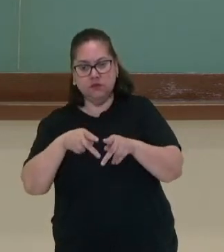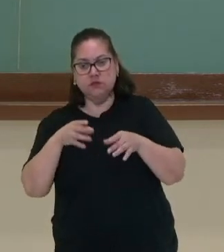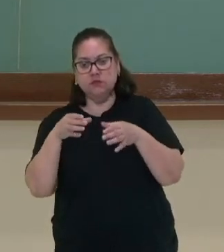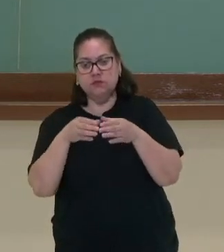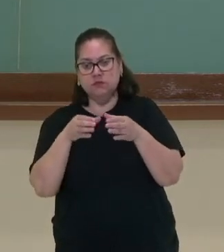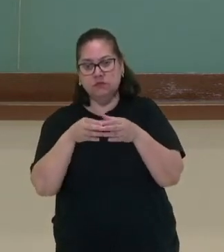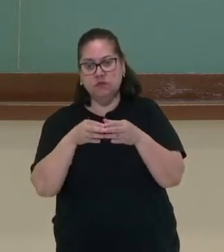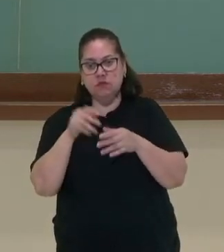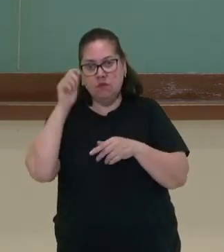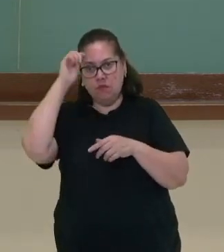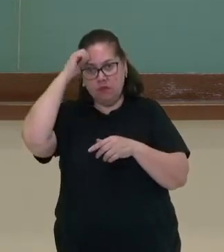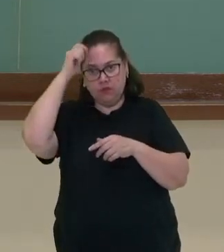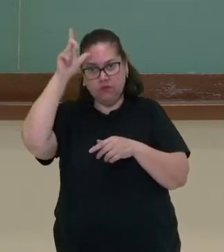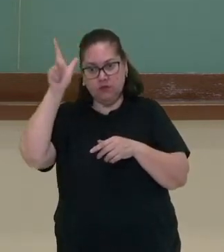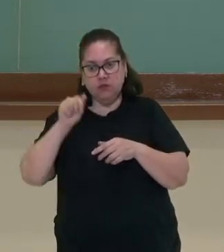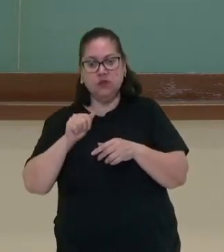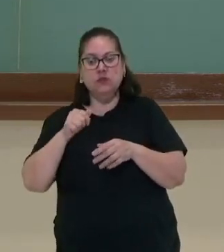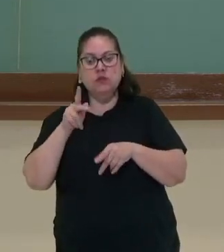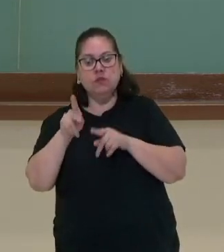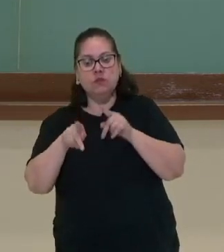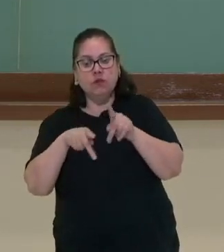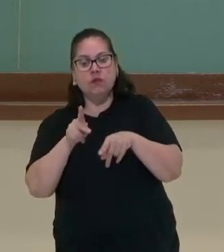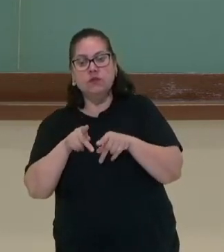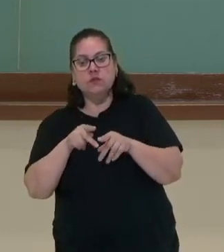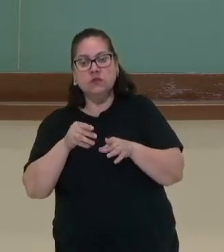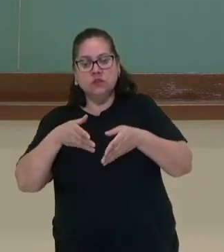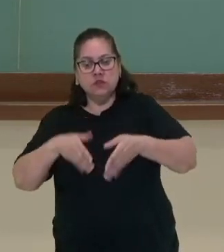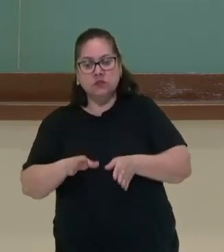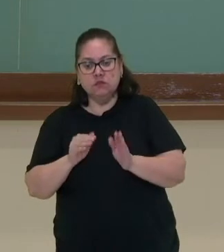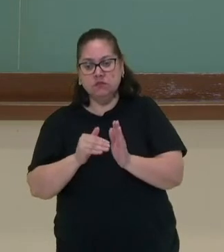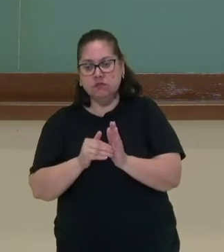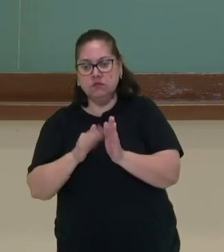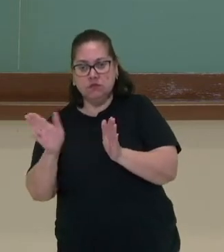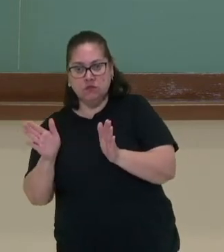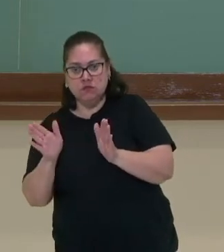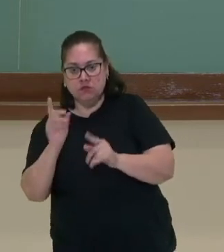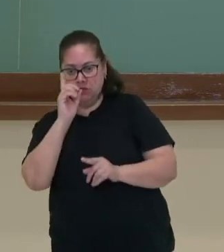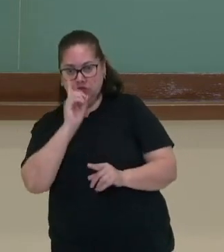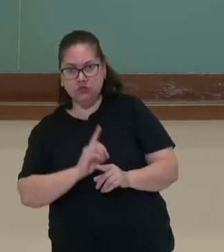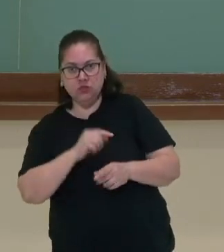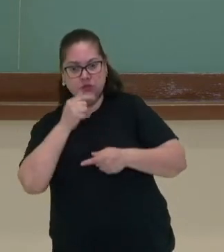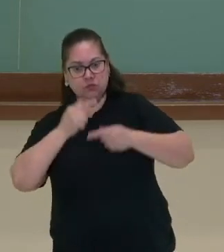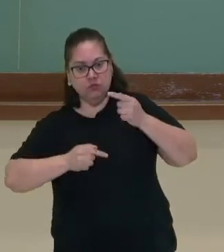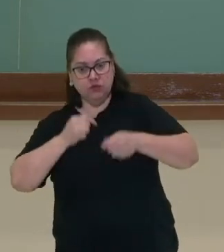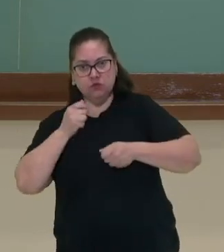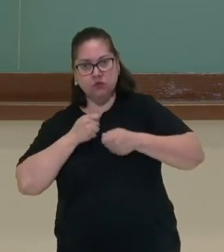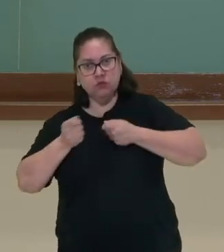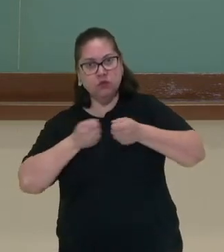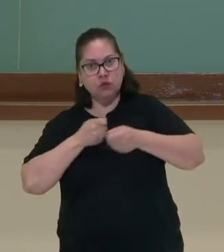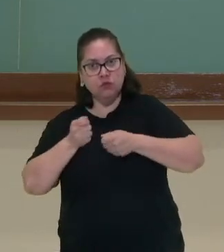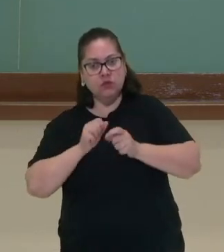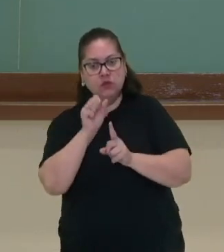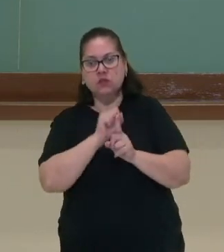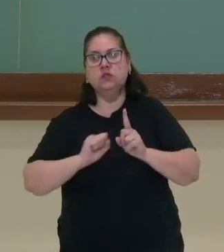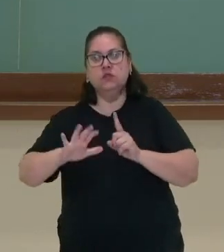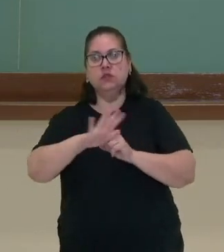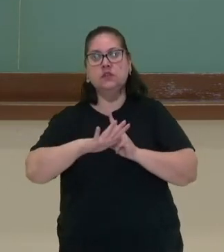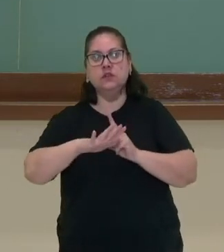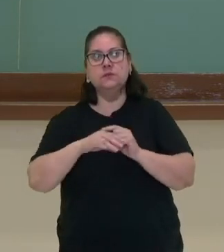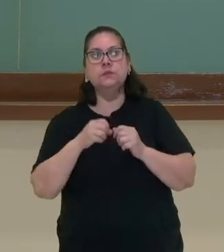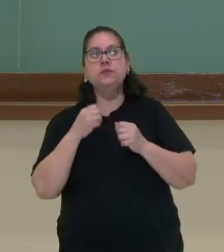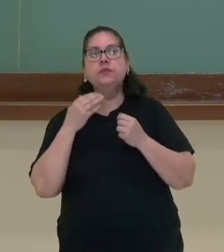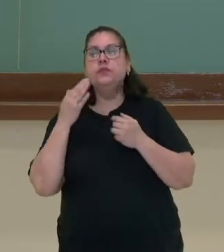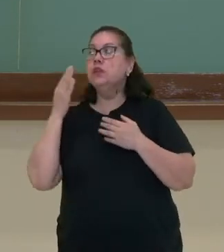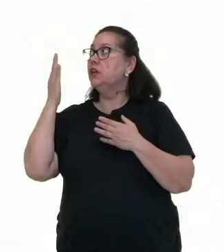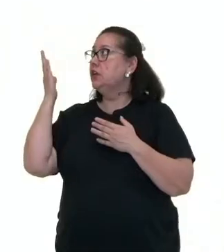de povos africanos e povos originários, excluídos dos seus direitos políticos, econômicos e sociais, não é mesmo?